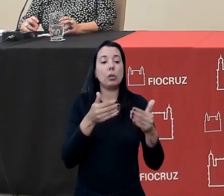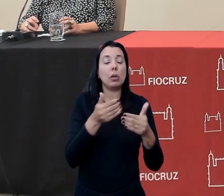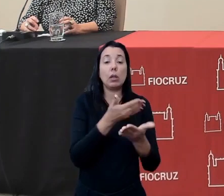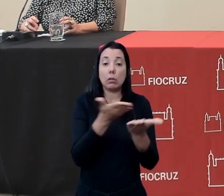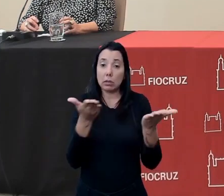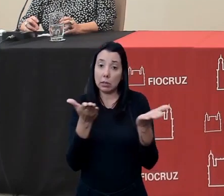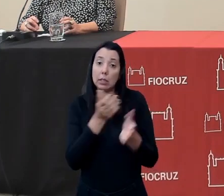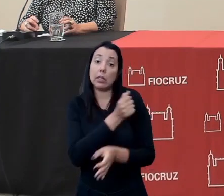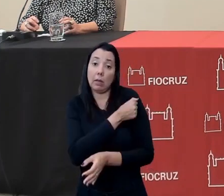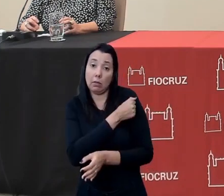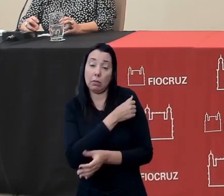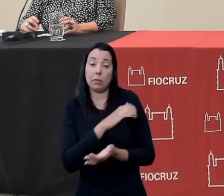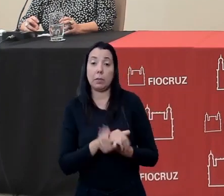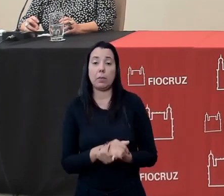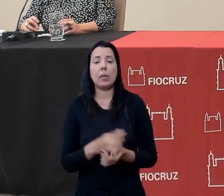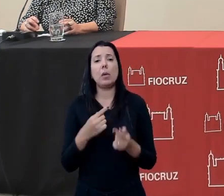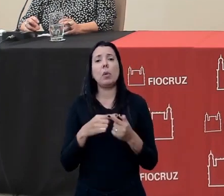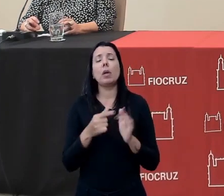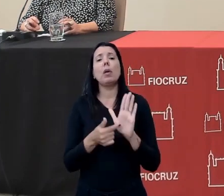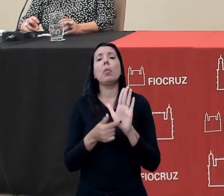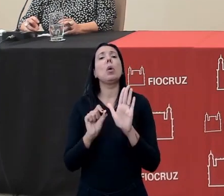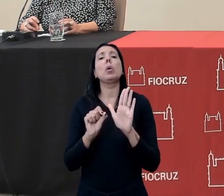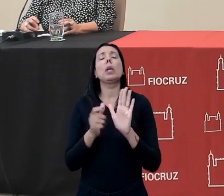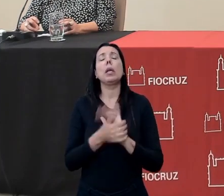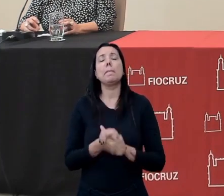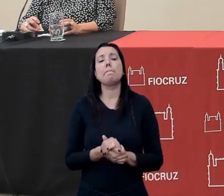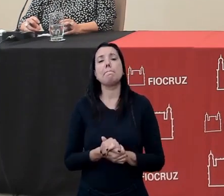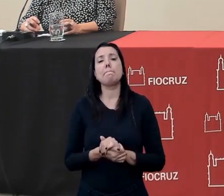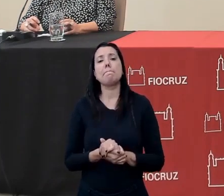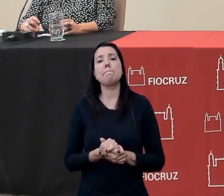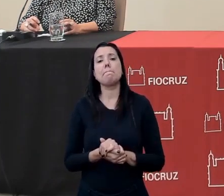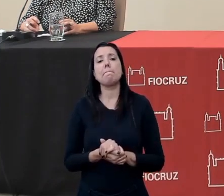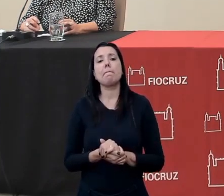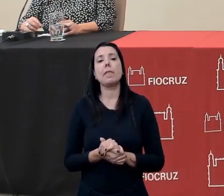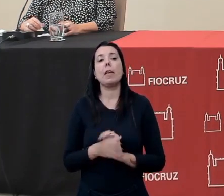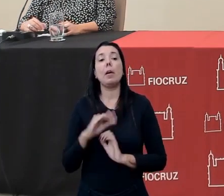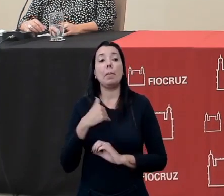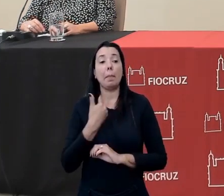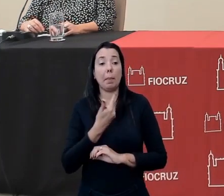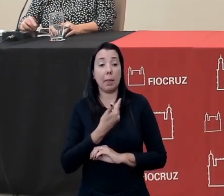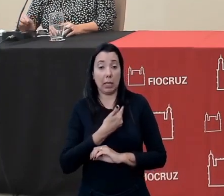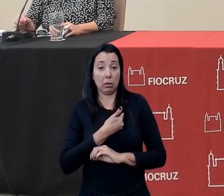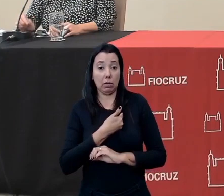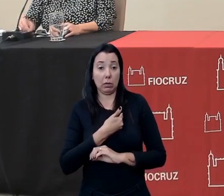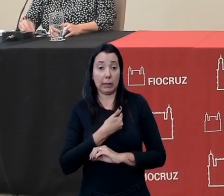com vocês, estudantes. Por que eu coloco isso, gente? Porque, para a gente,